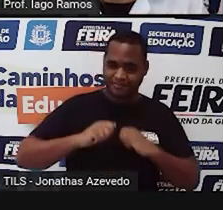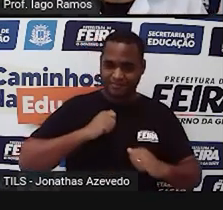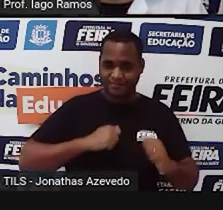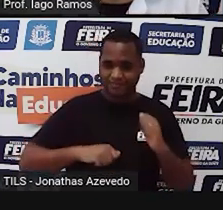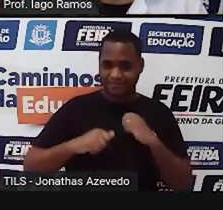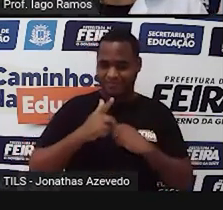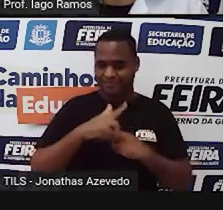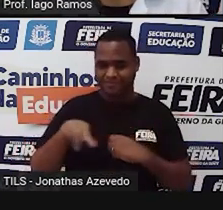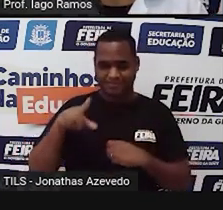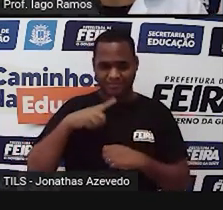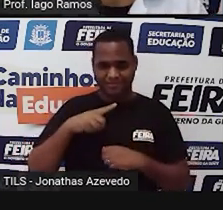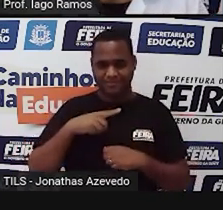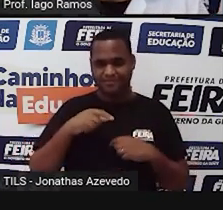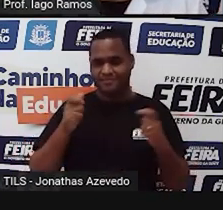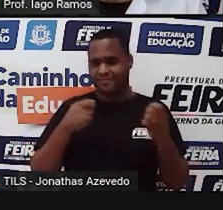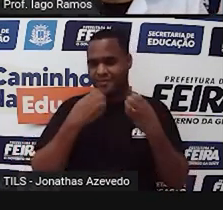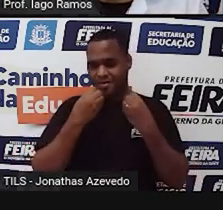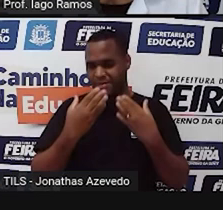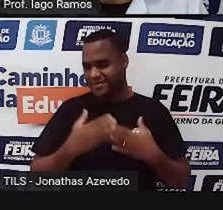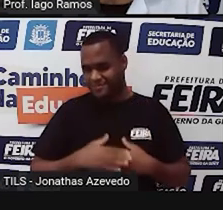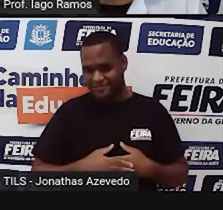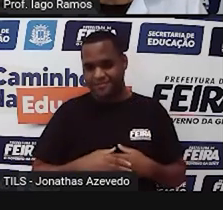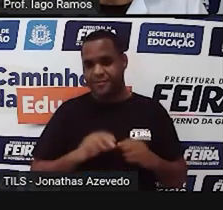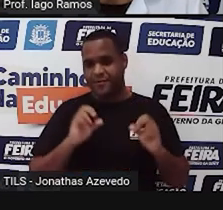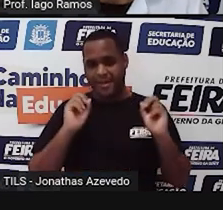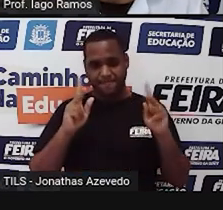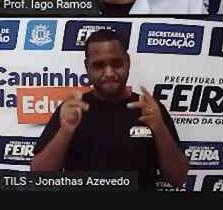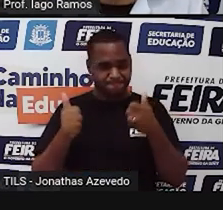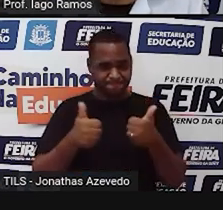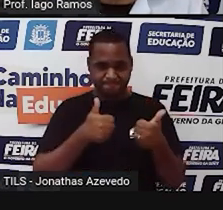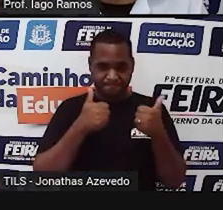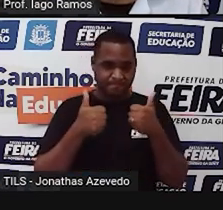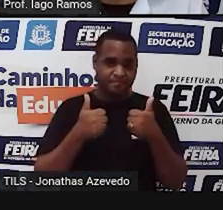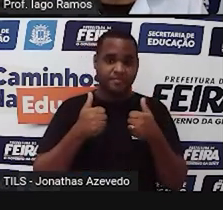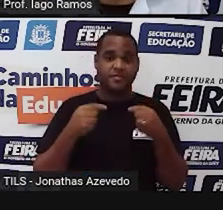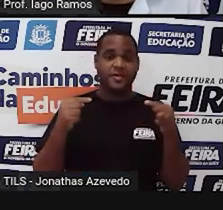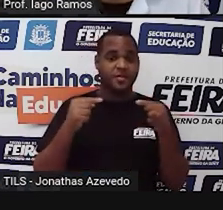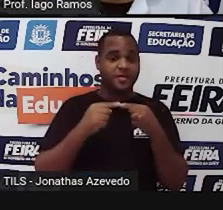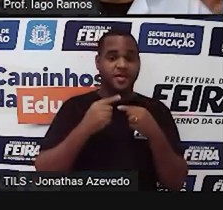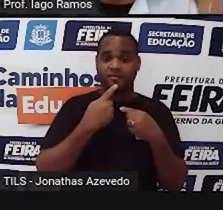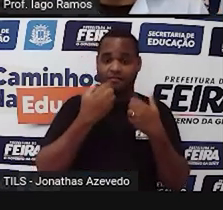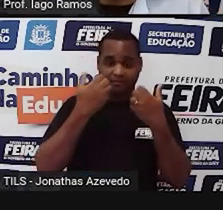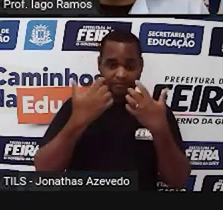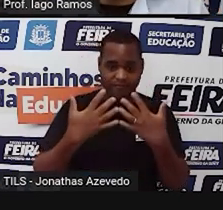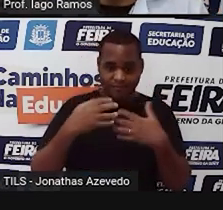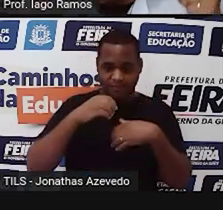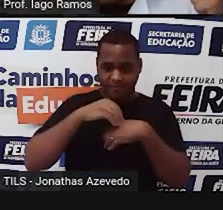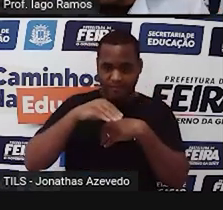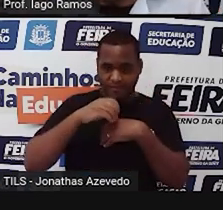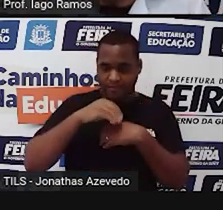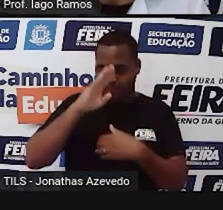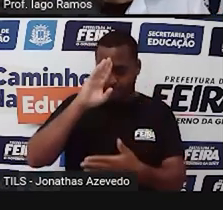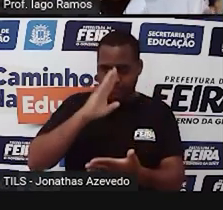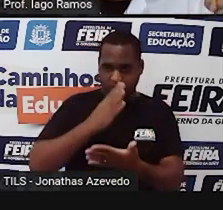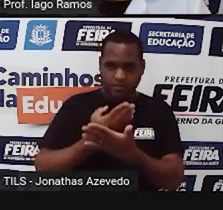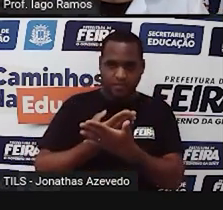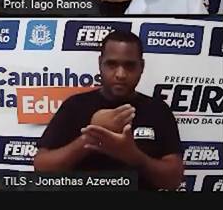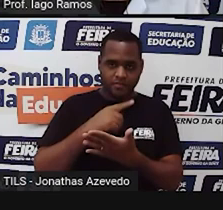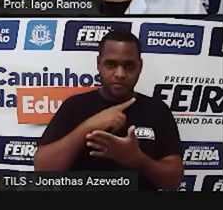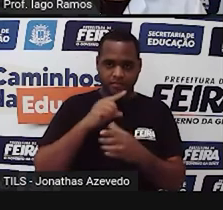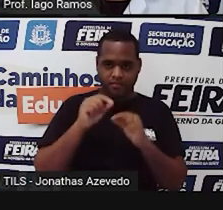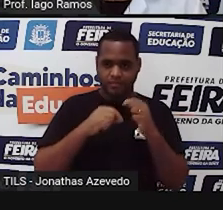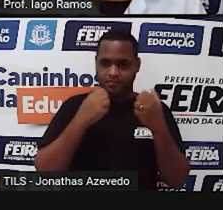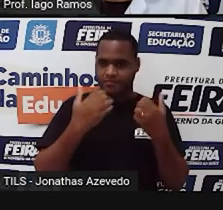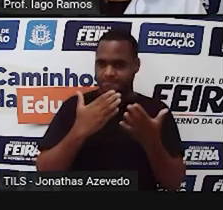ansiosos para a nossa próxima aula. Tá bom? Beleza? Nosso lema, nosso recado, a gente vai acreditar nisso sim. Eu